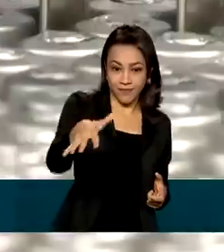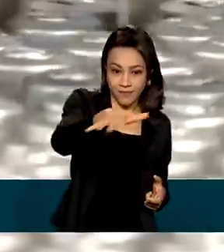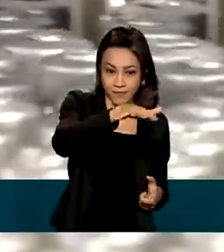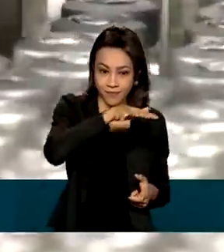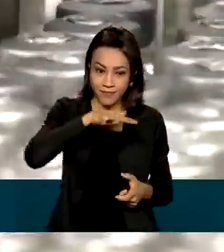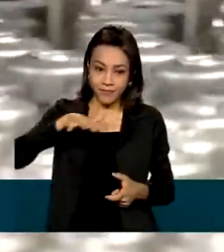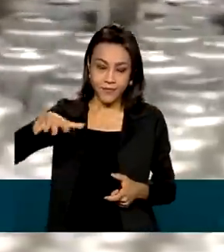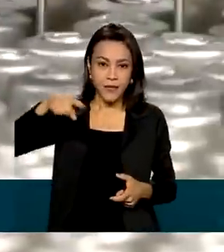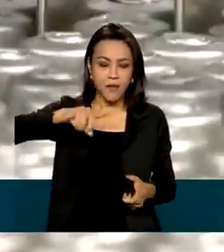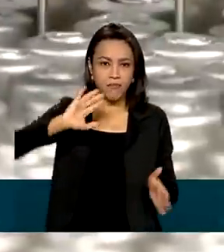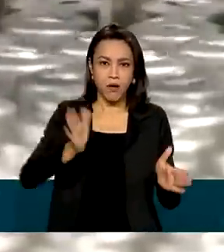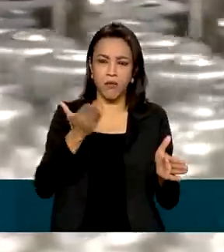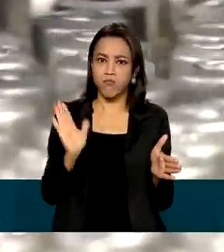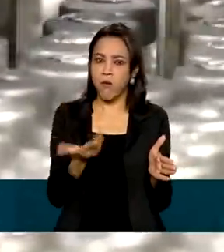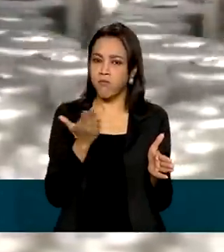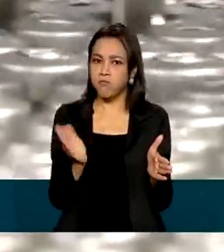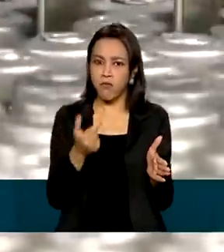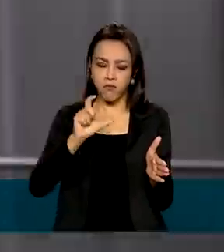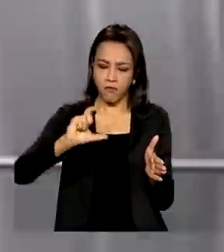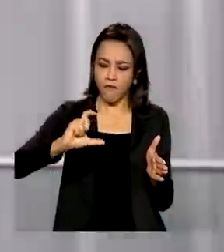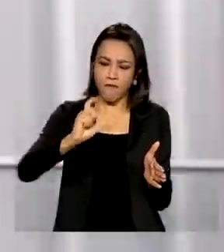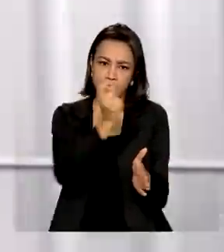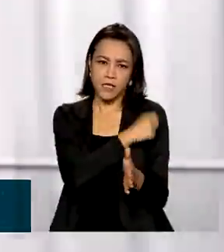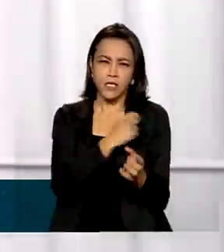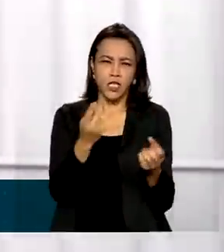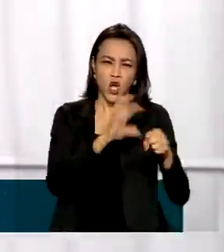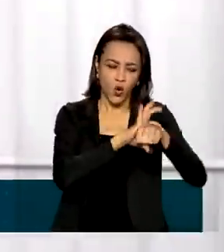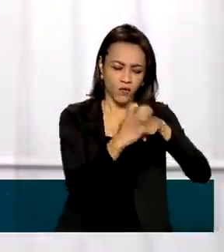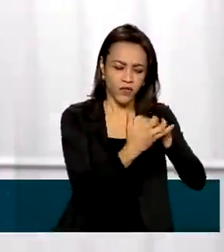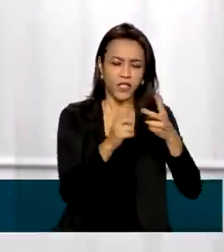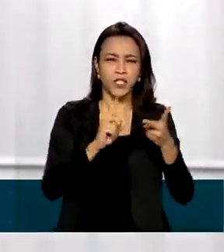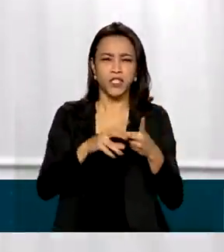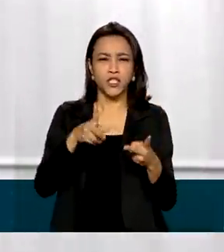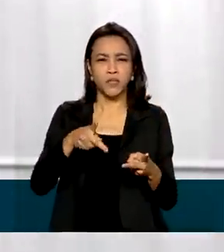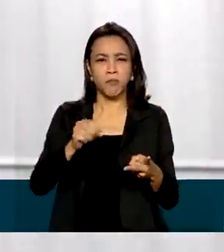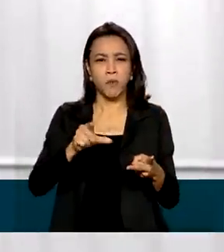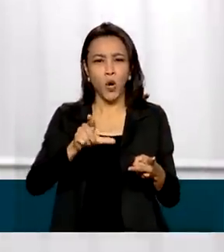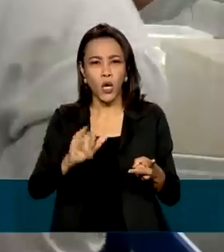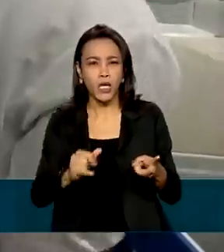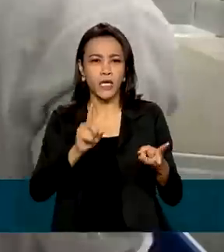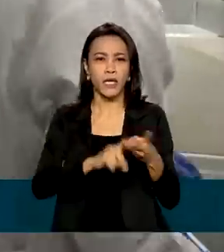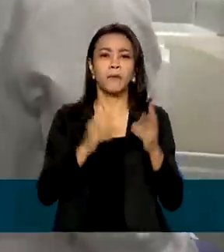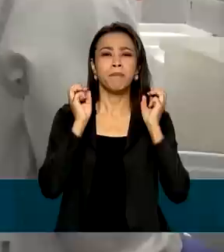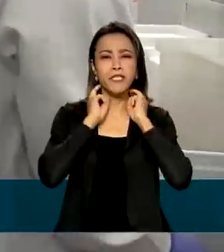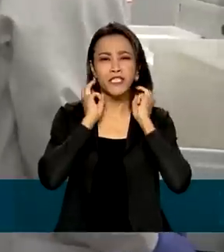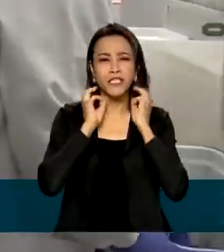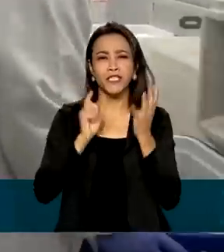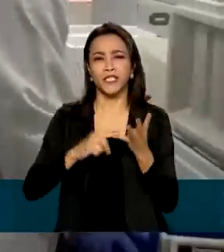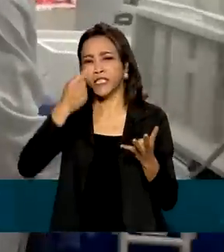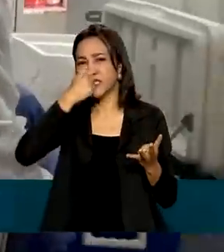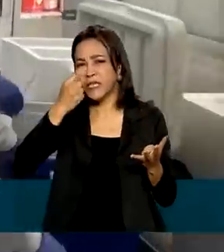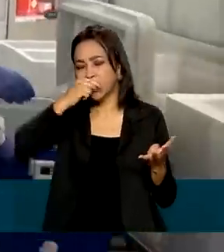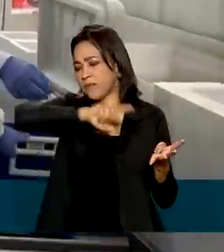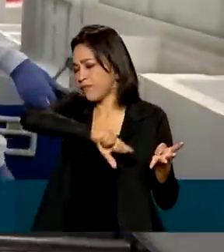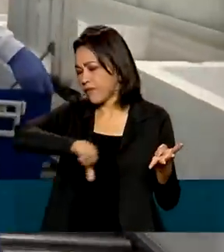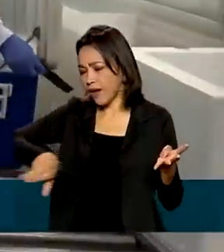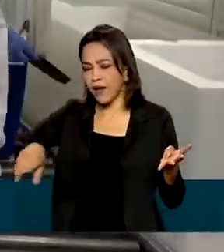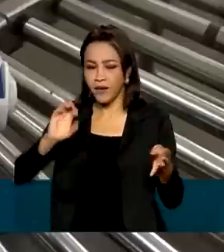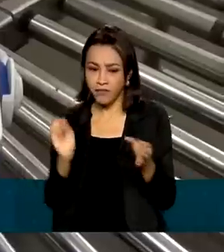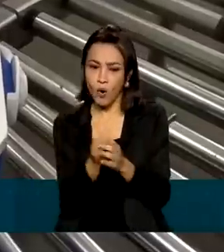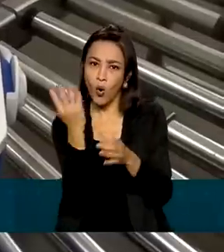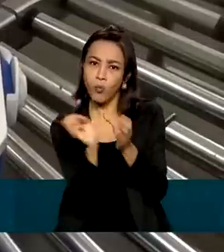Aqui são produzidas vacinas contra a Covid, poliomielite, meningite, gripe, entre outras. Além de kits